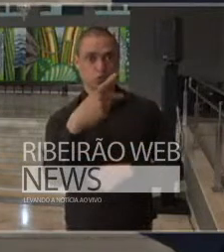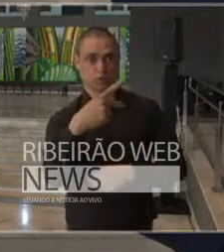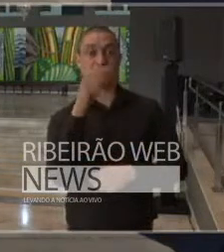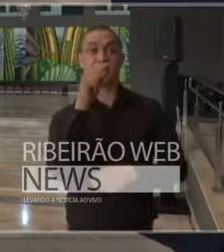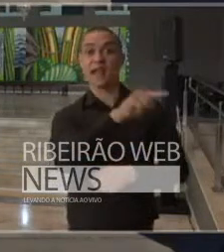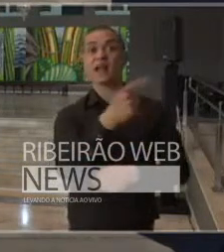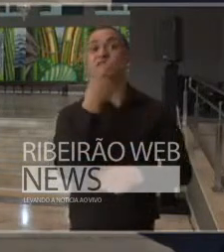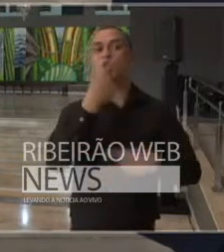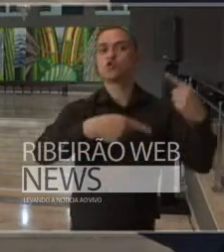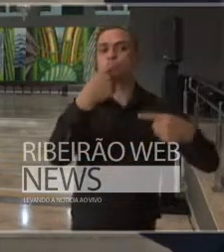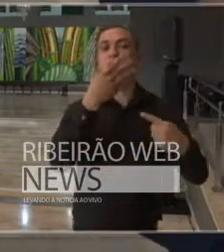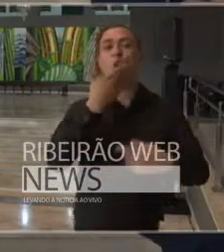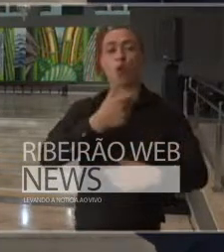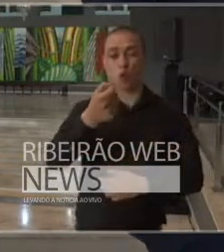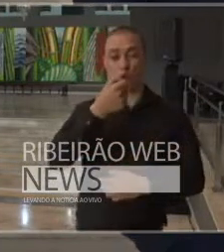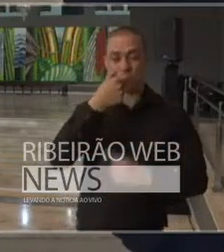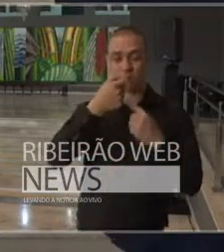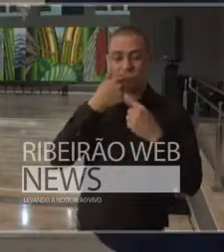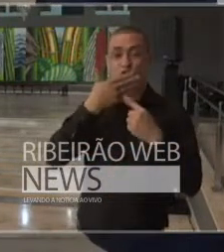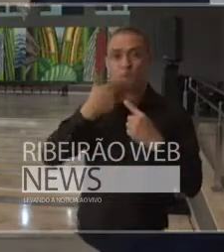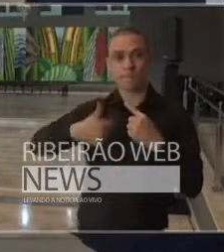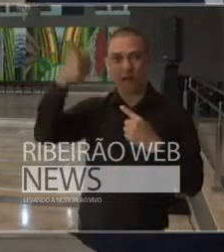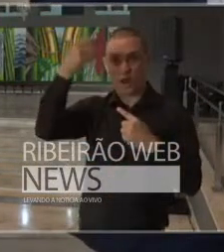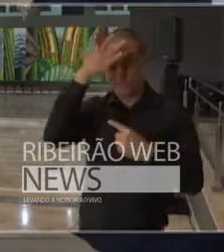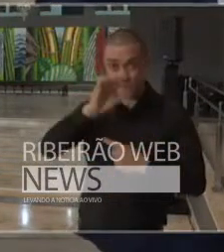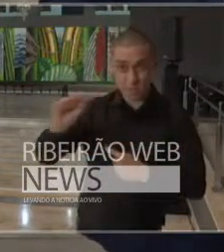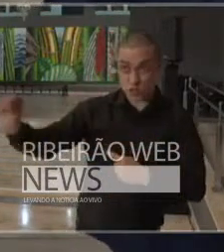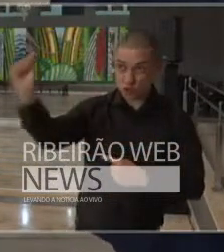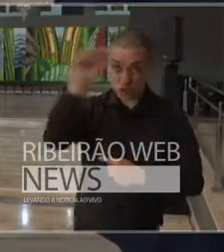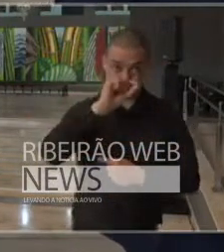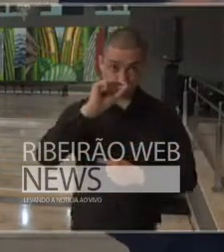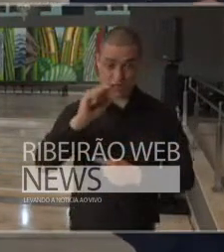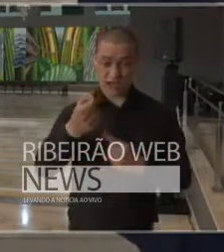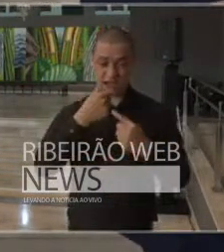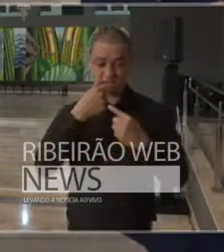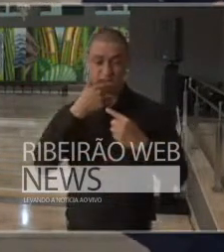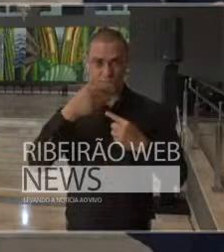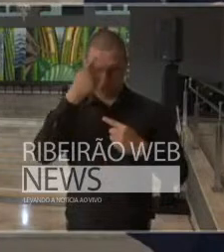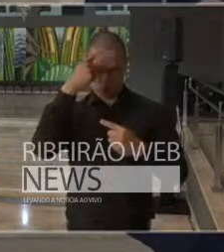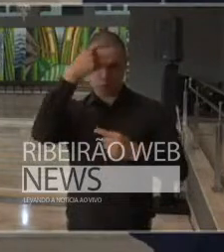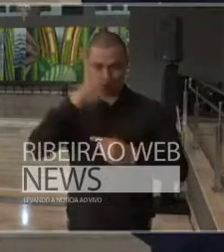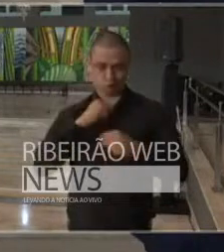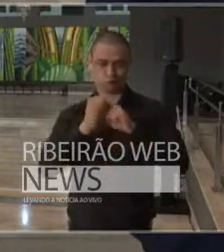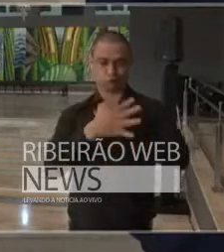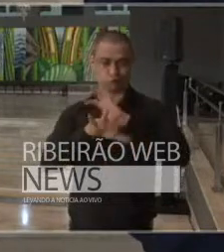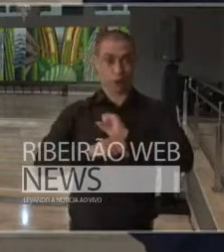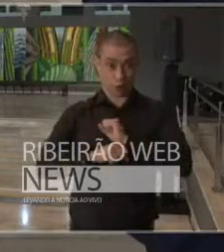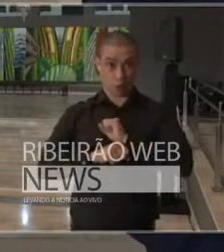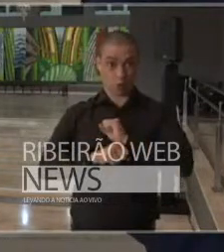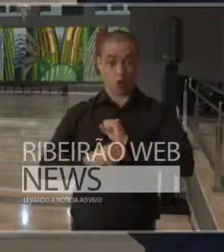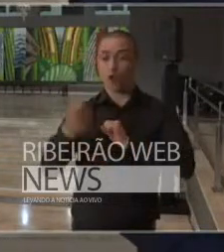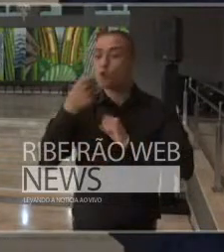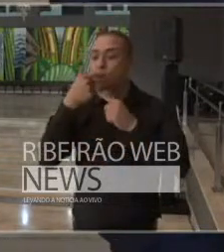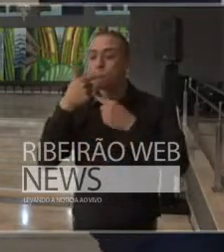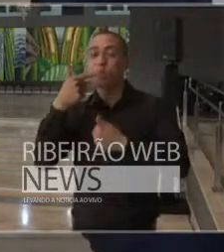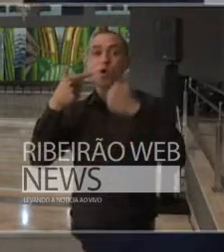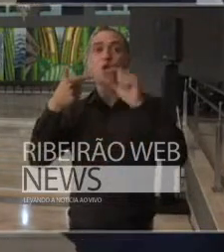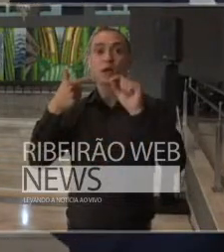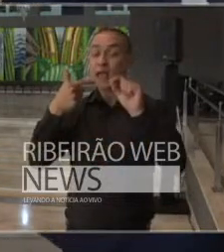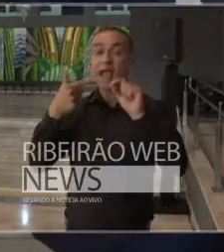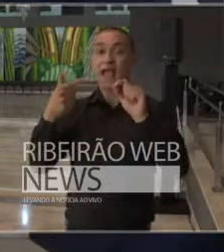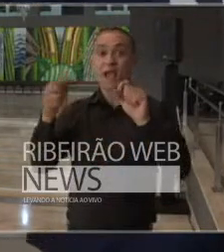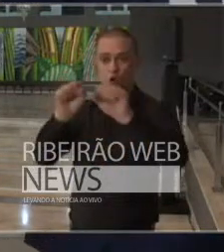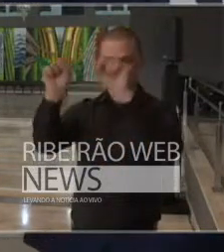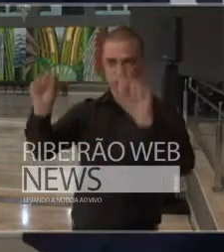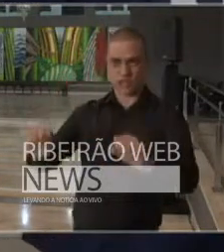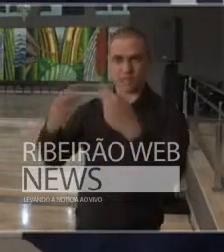discute que o melhor remédio para as pessoas acometidas pela covid-19 são um sistema